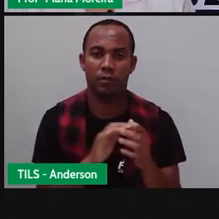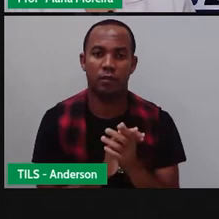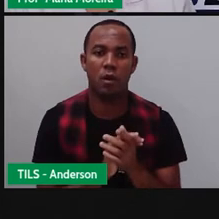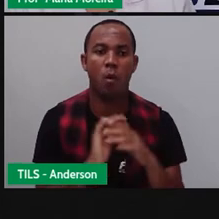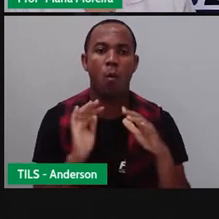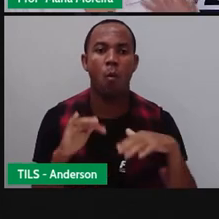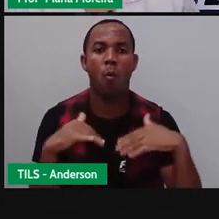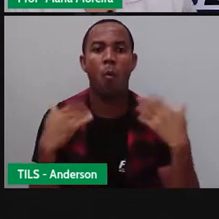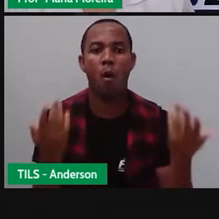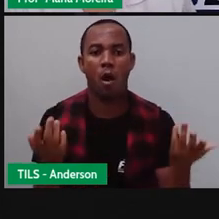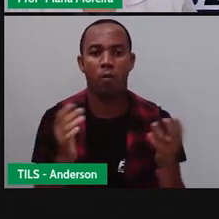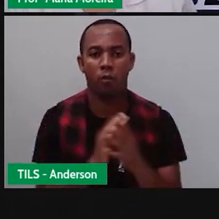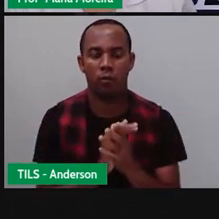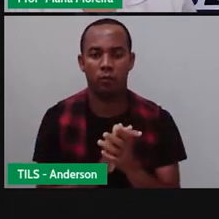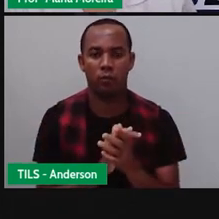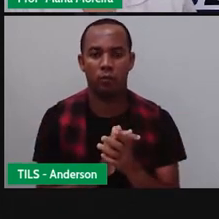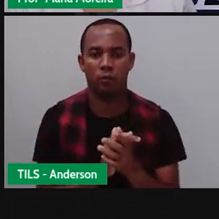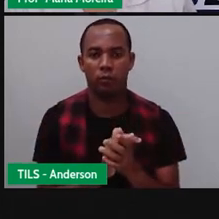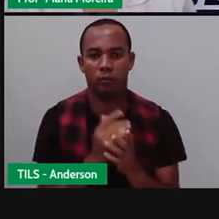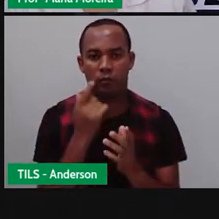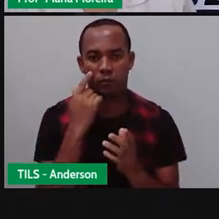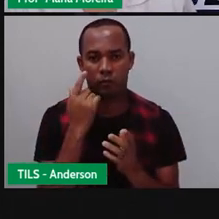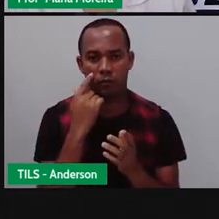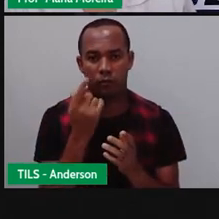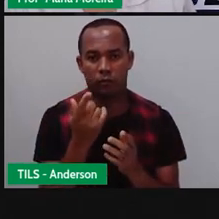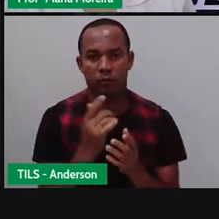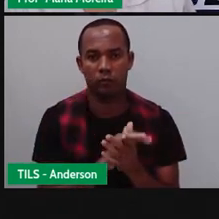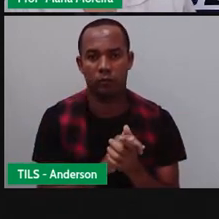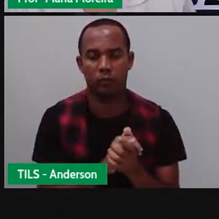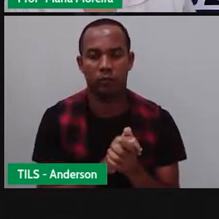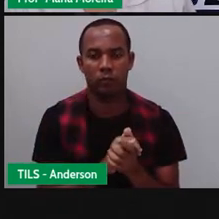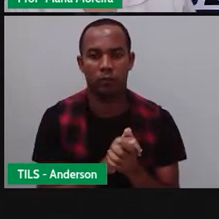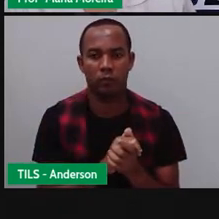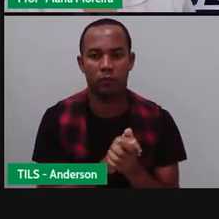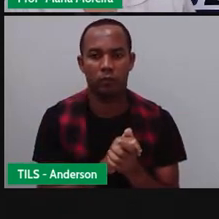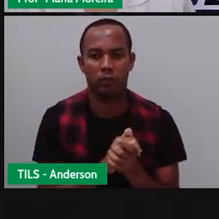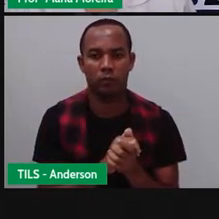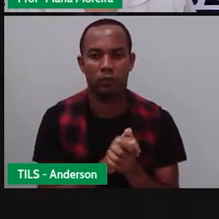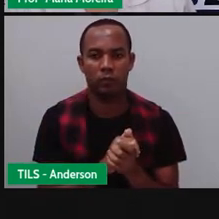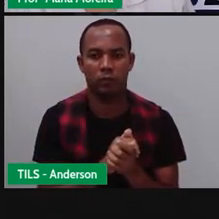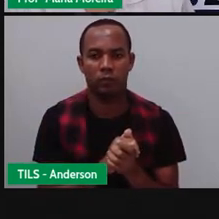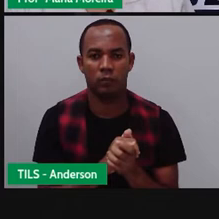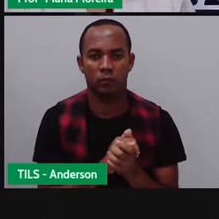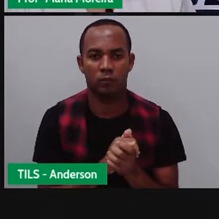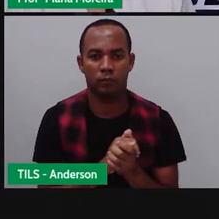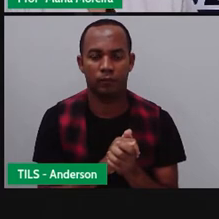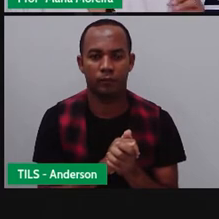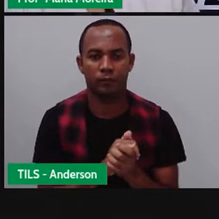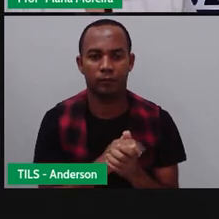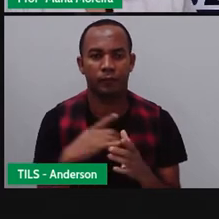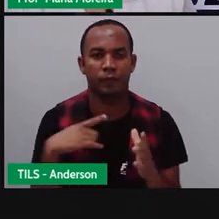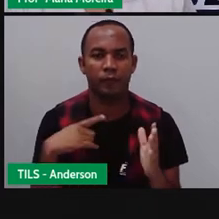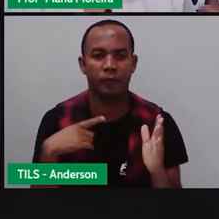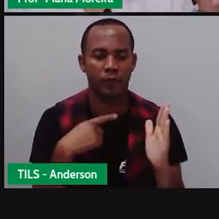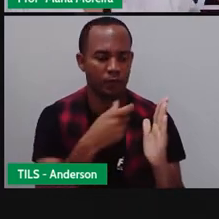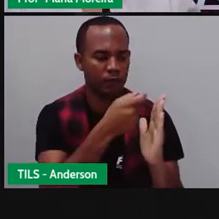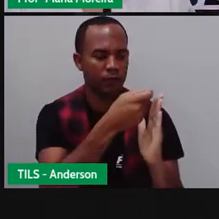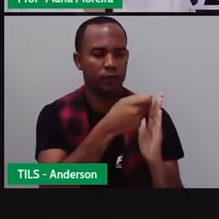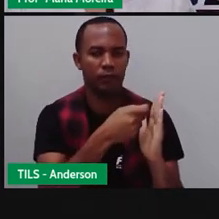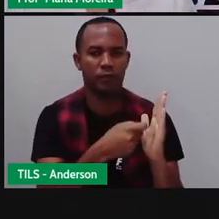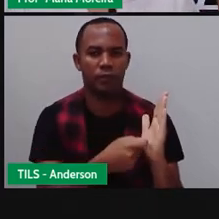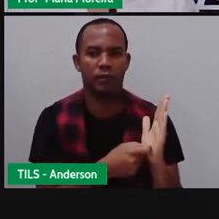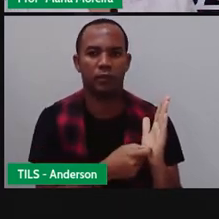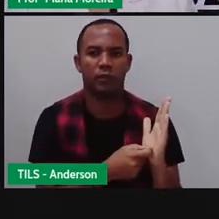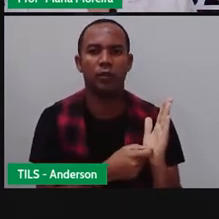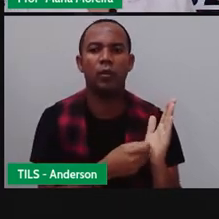quais são esses elementos do bilhete? Ô, Deus. Uma imagenzinha ficou cortada aqui, mas não tem nada, não. Era só uma